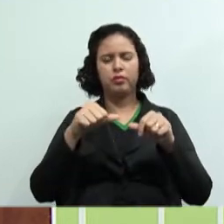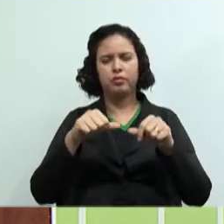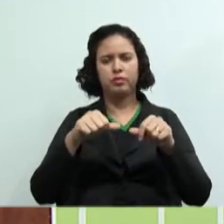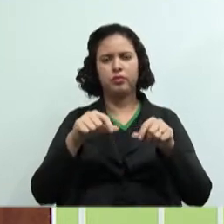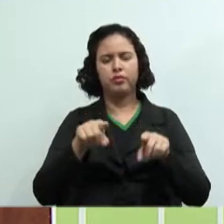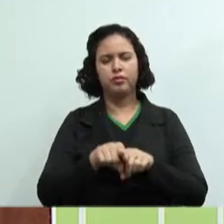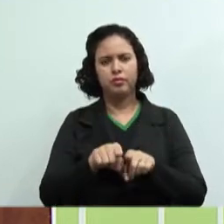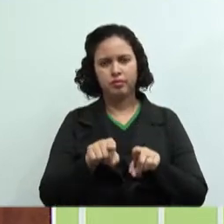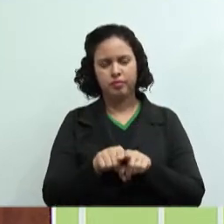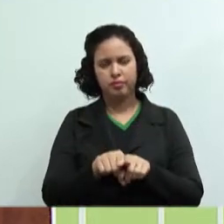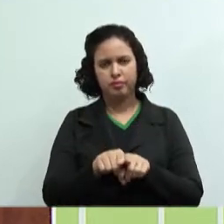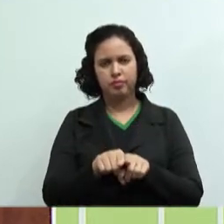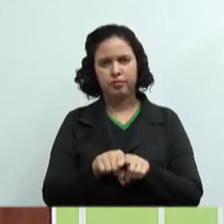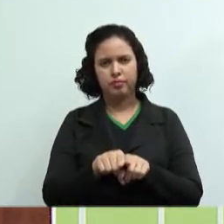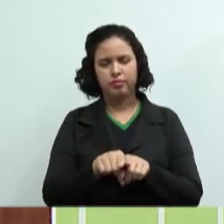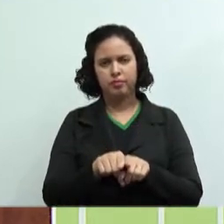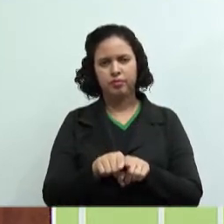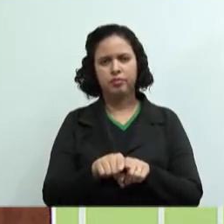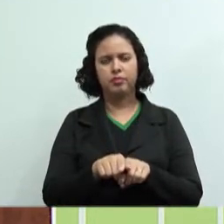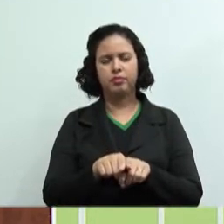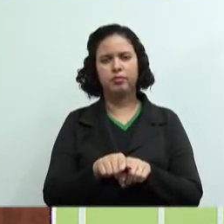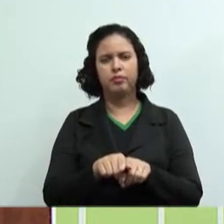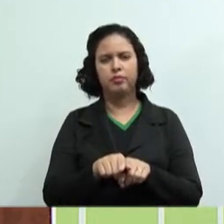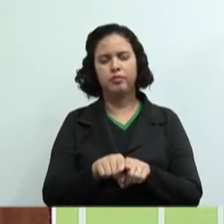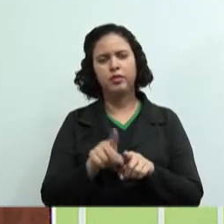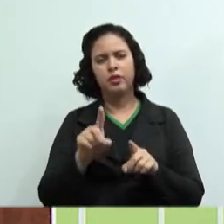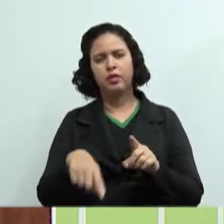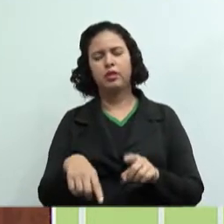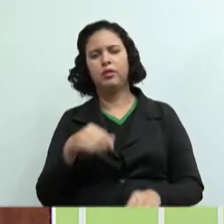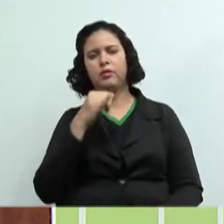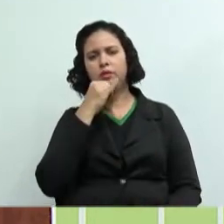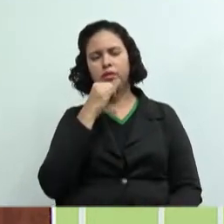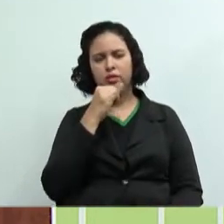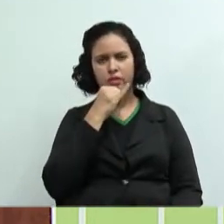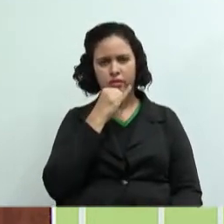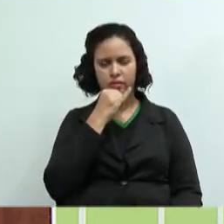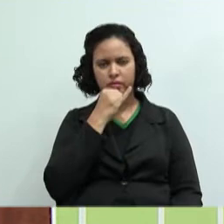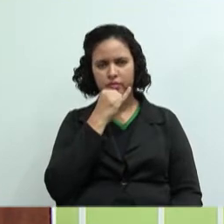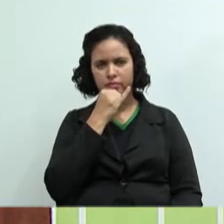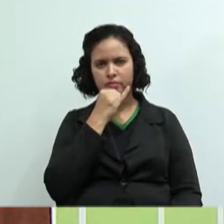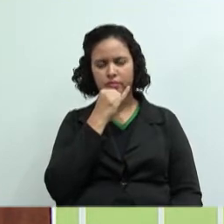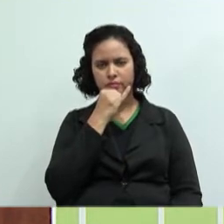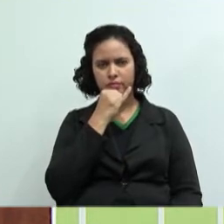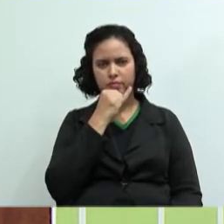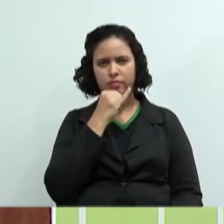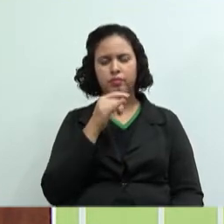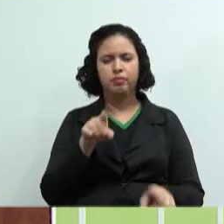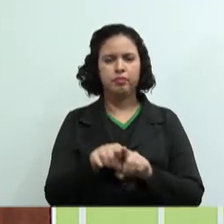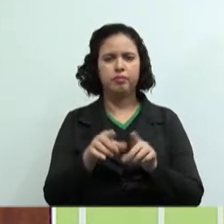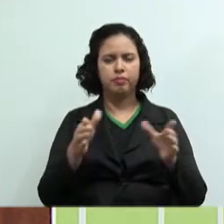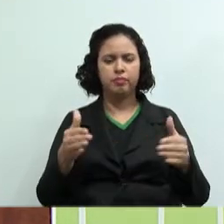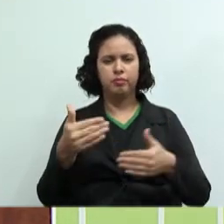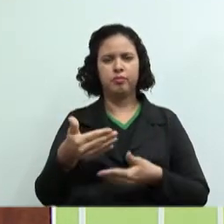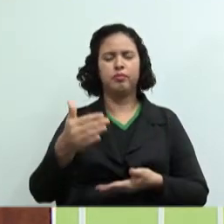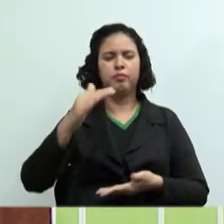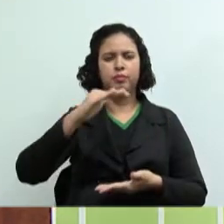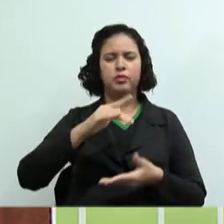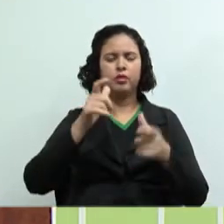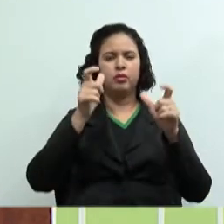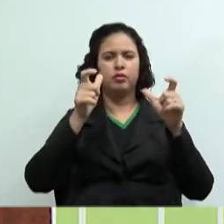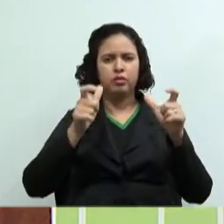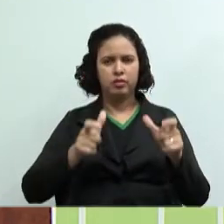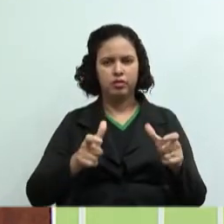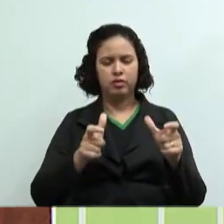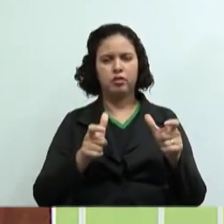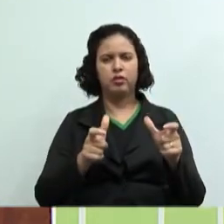rasas de maisena. Então, esse é um exemplo de custo variável. E também a embalagem. O local, né,